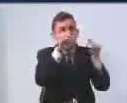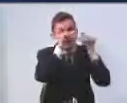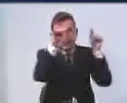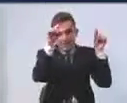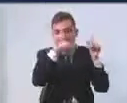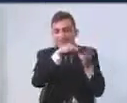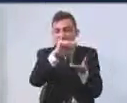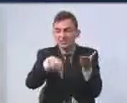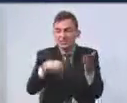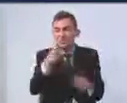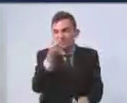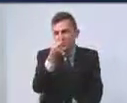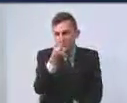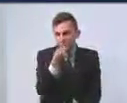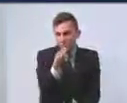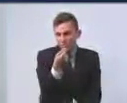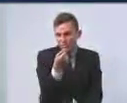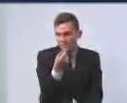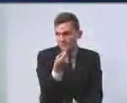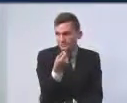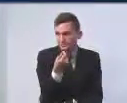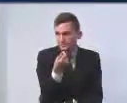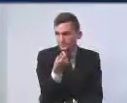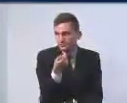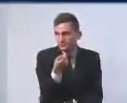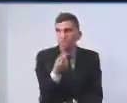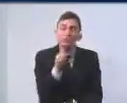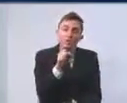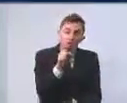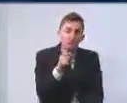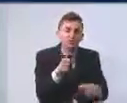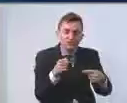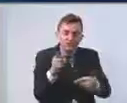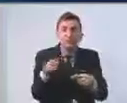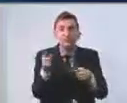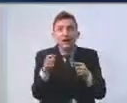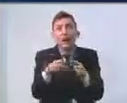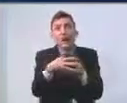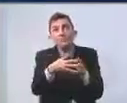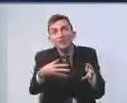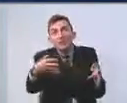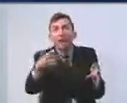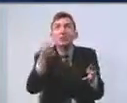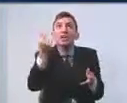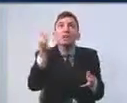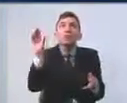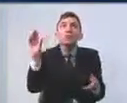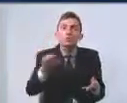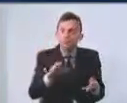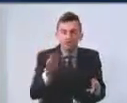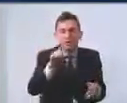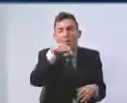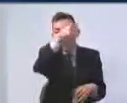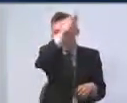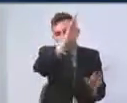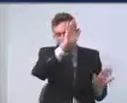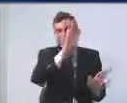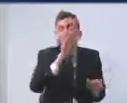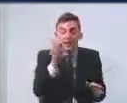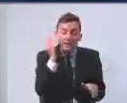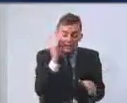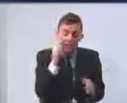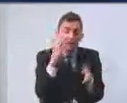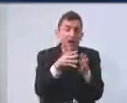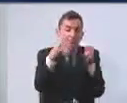nos conselhos. De pequeno número. A gente pode até discutir, se vai ampliar, não tem recurso mais e tal, isso é outra discussão. Mas eu acho que a gente tem que